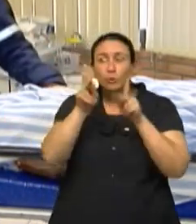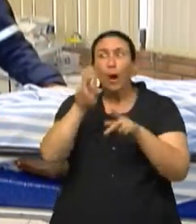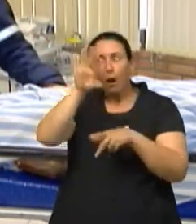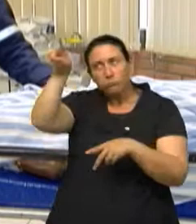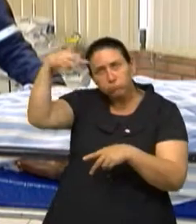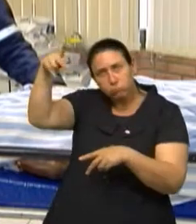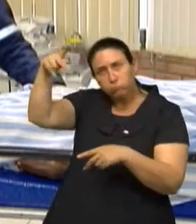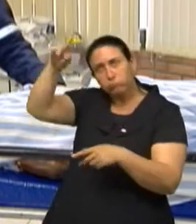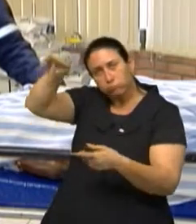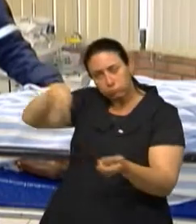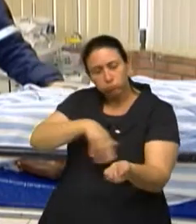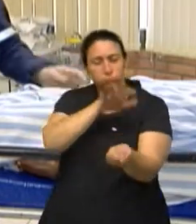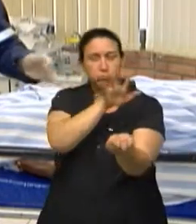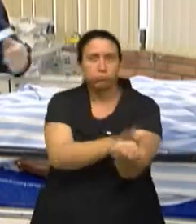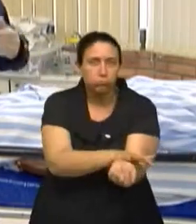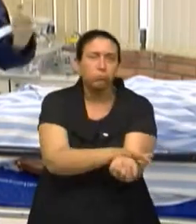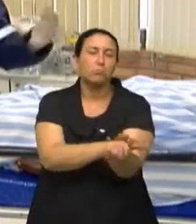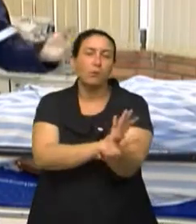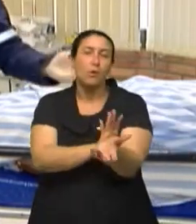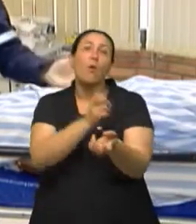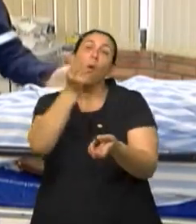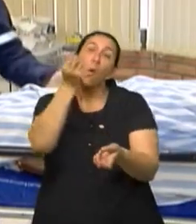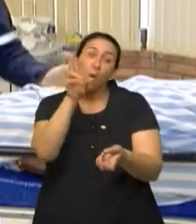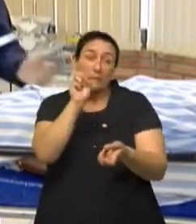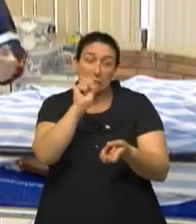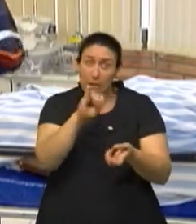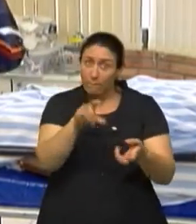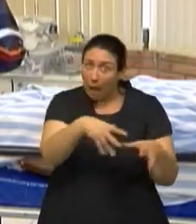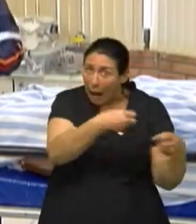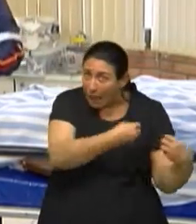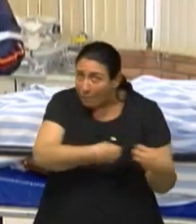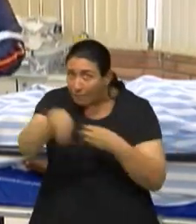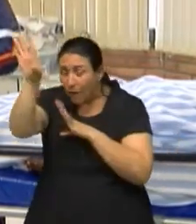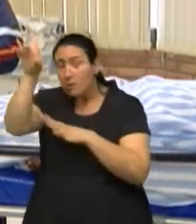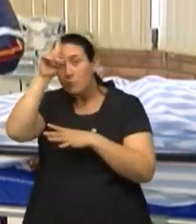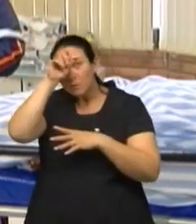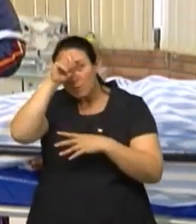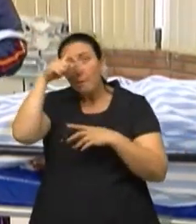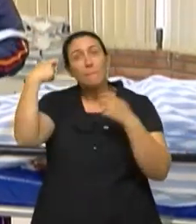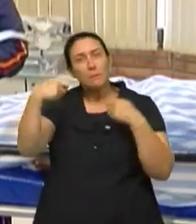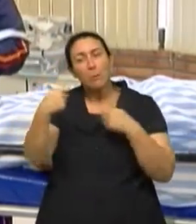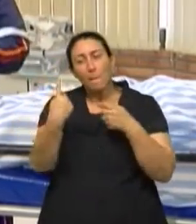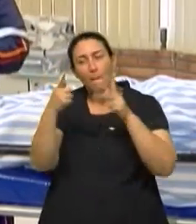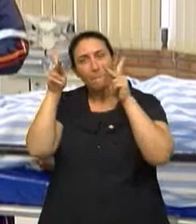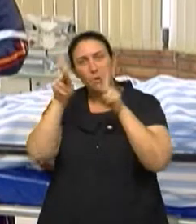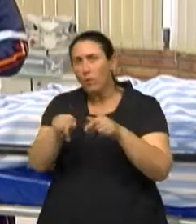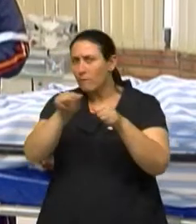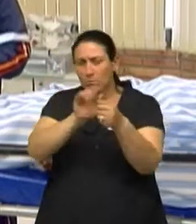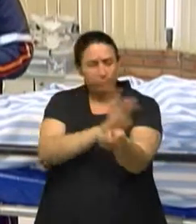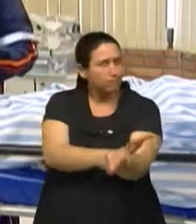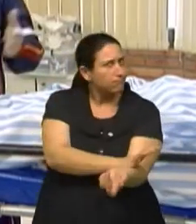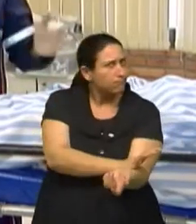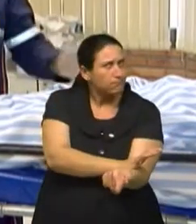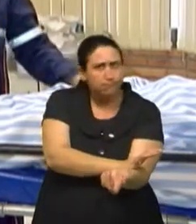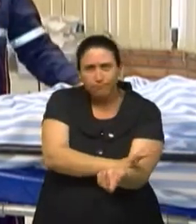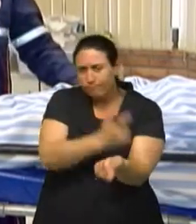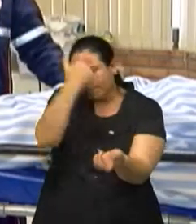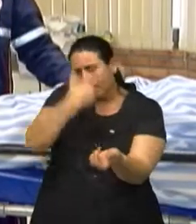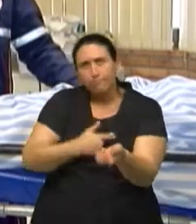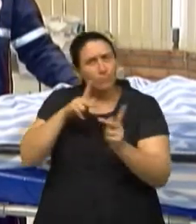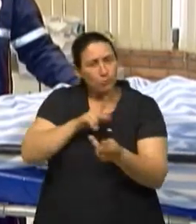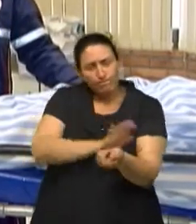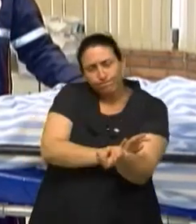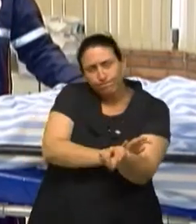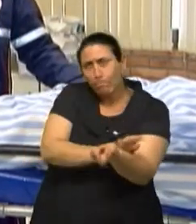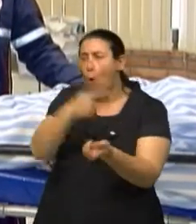mão e contenha esse sangramento. Ou se vocês forem levar para uma emergência, alguém vai ficar fazendo só isso, contendo o sangramento até a